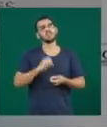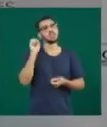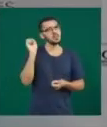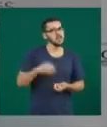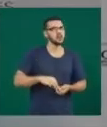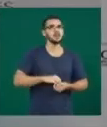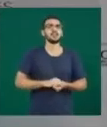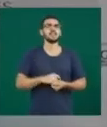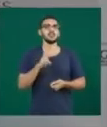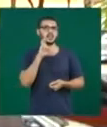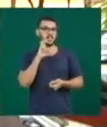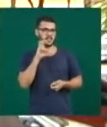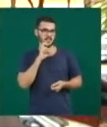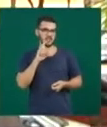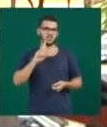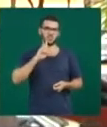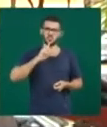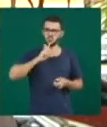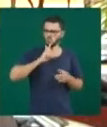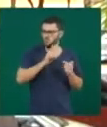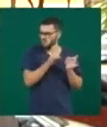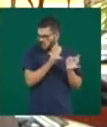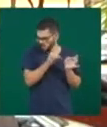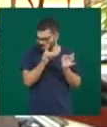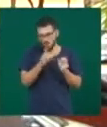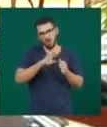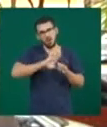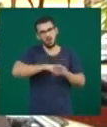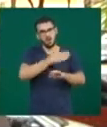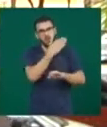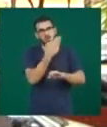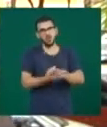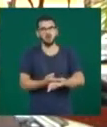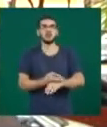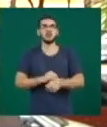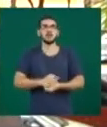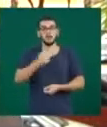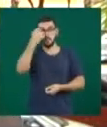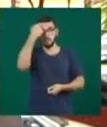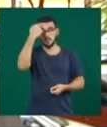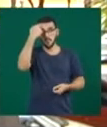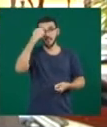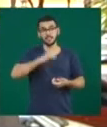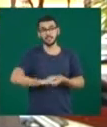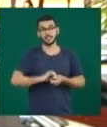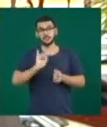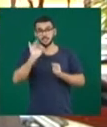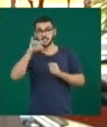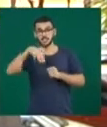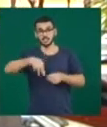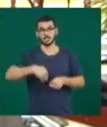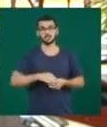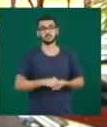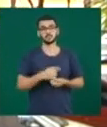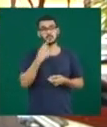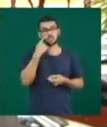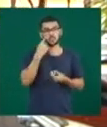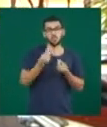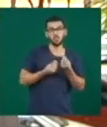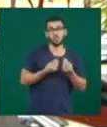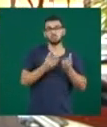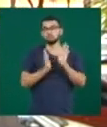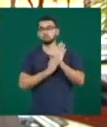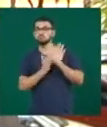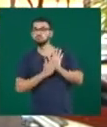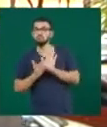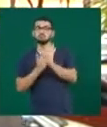dia inteiro, e nós pretendemos ao final fazer um levantamento de todas as propostas que tenham surgido para que nós possamos